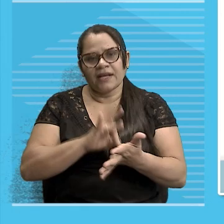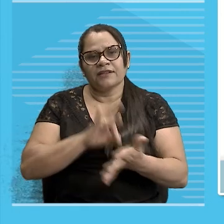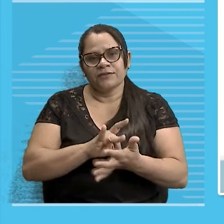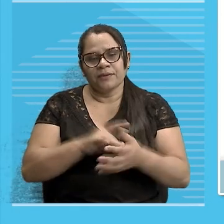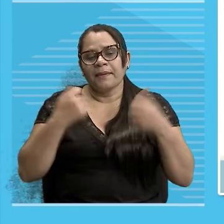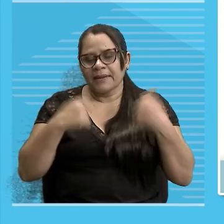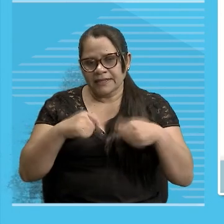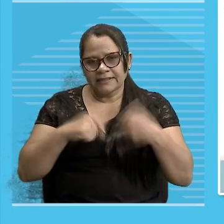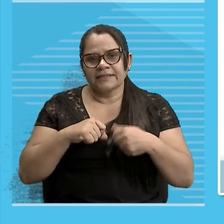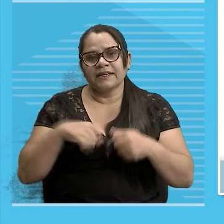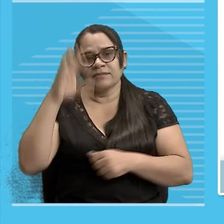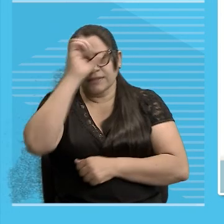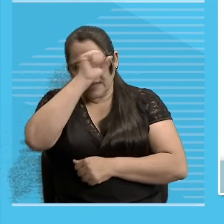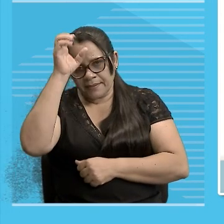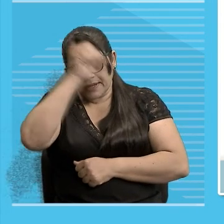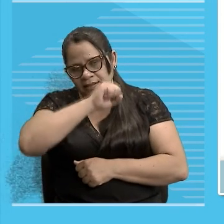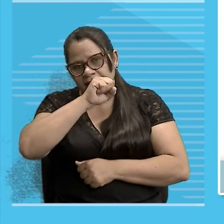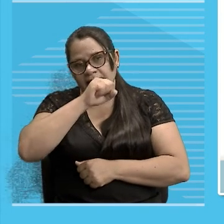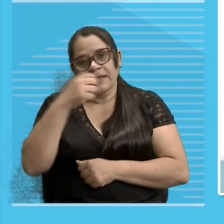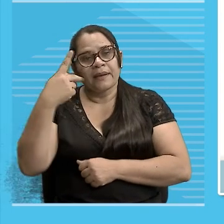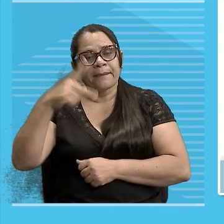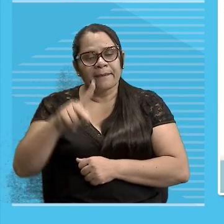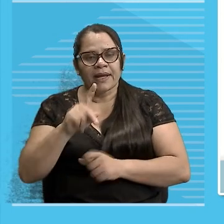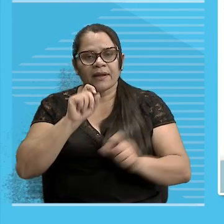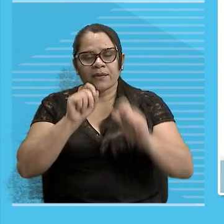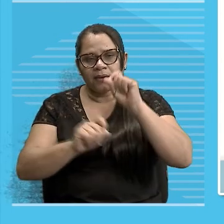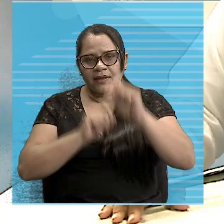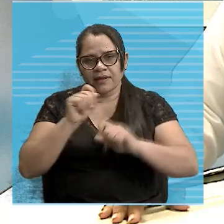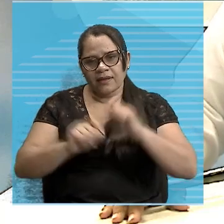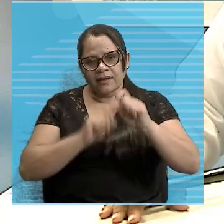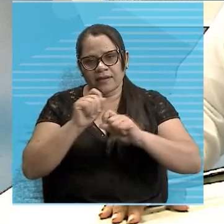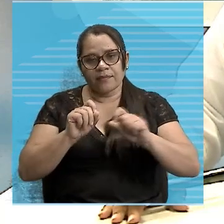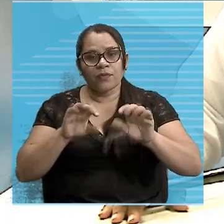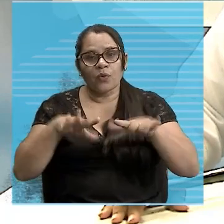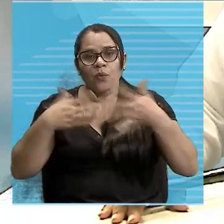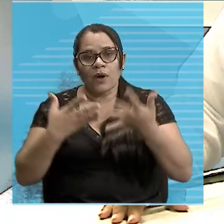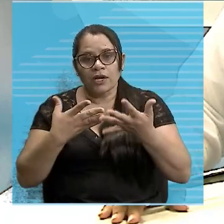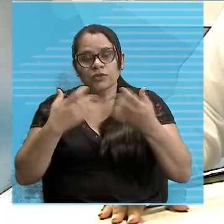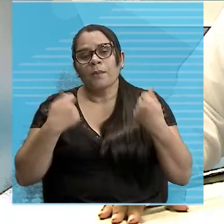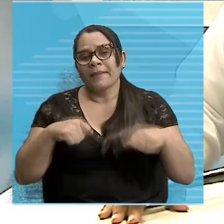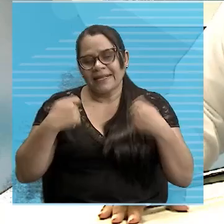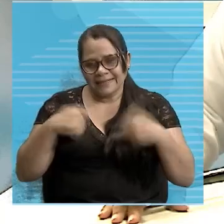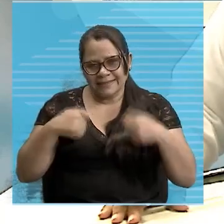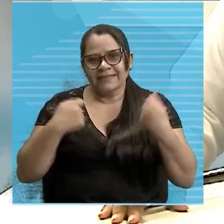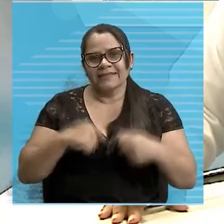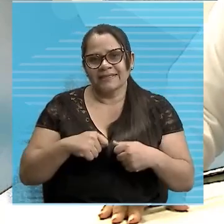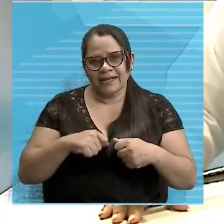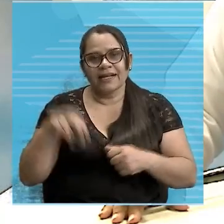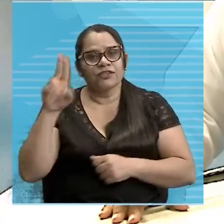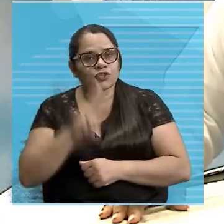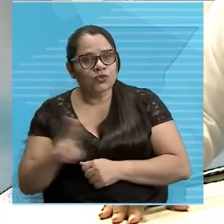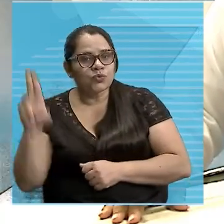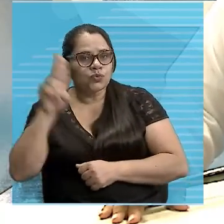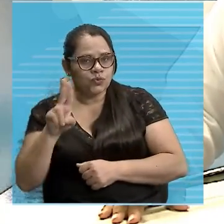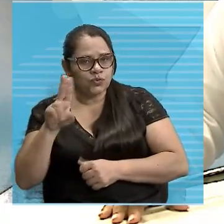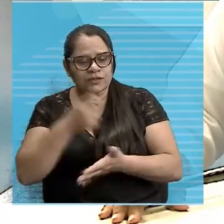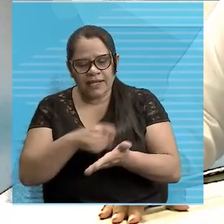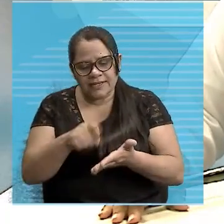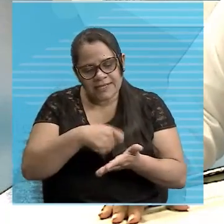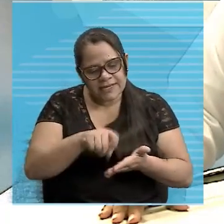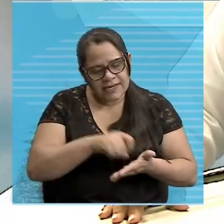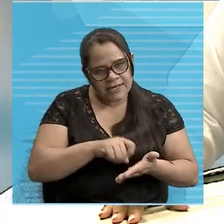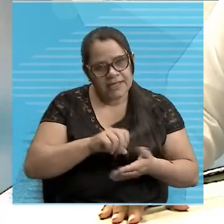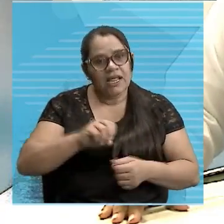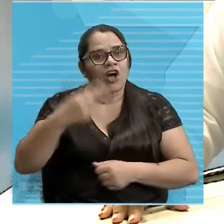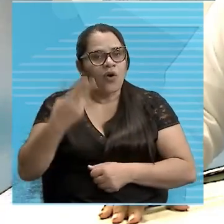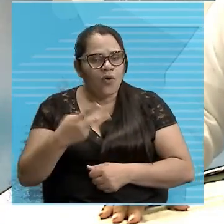dominar Né? Até para Evidentemente Quando houver necessidade De escrever Ou de falar no